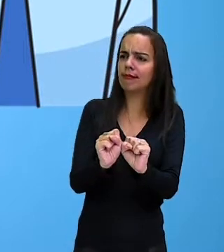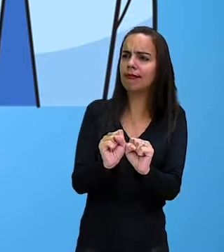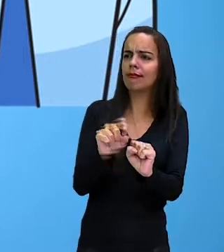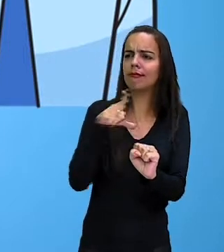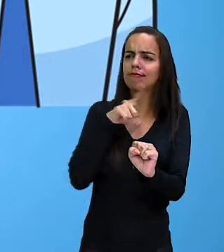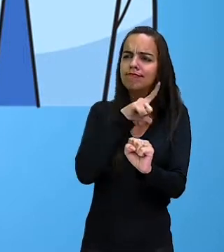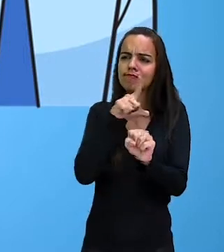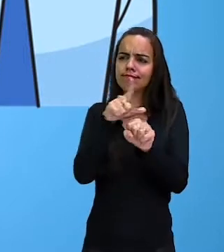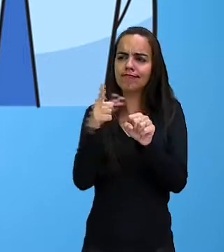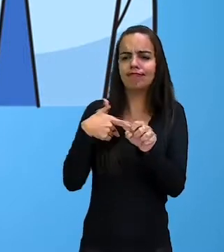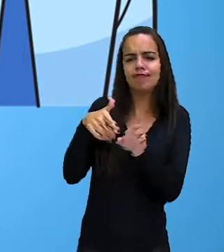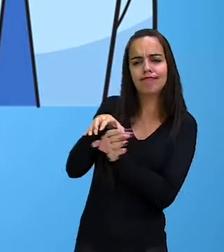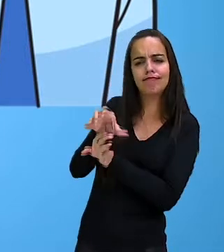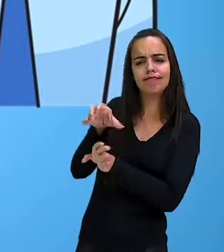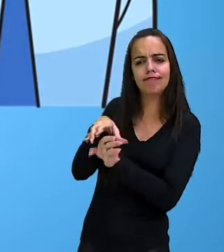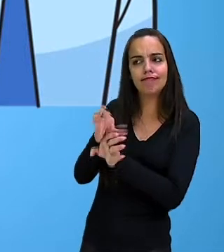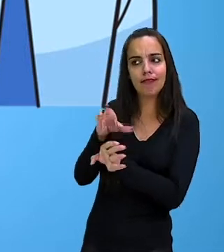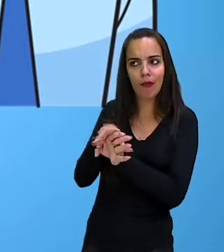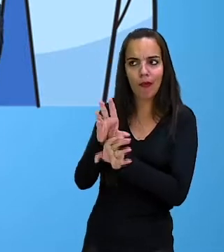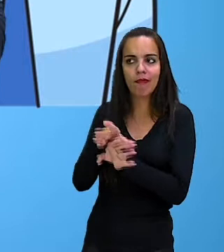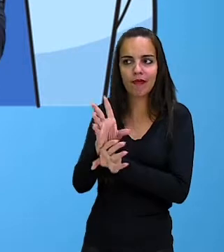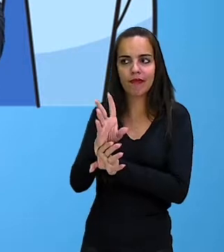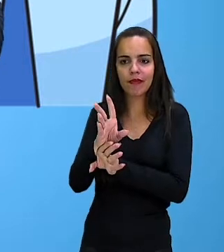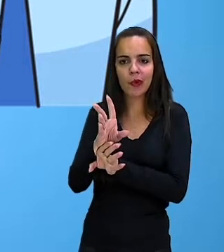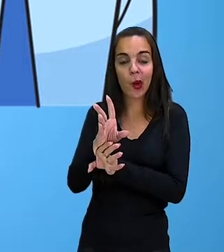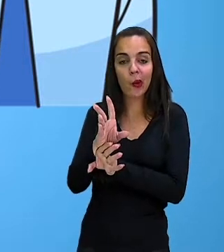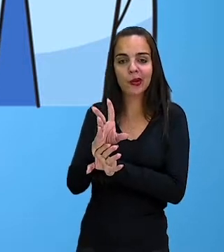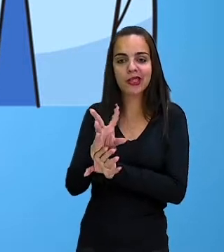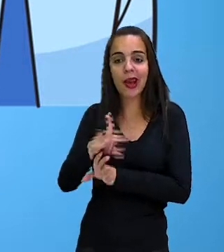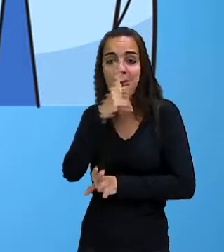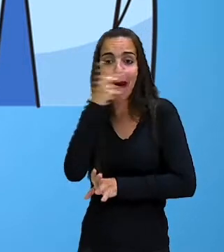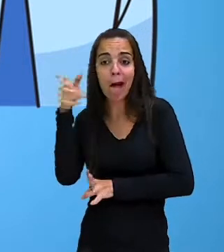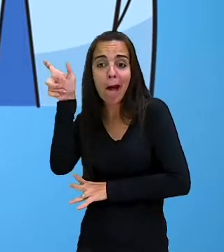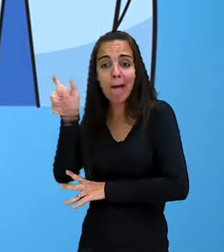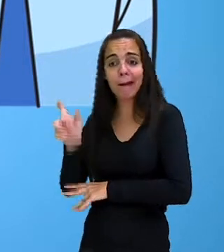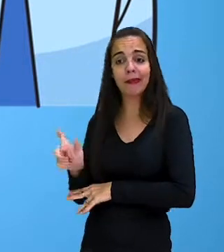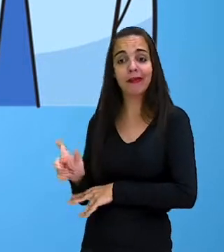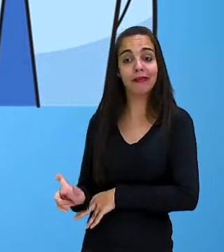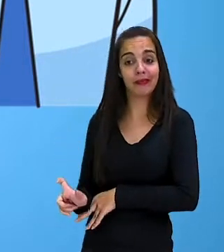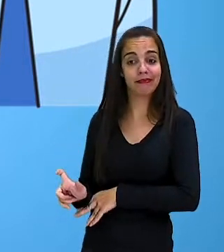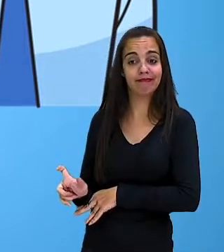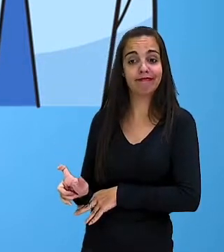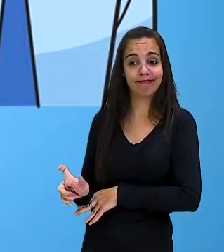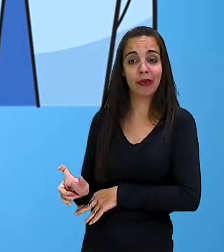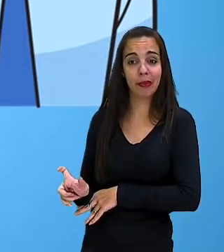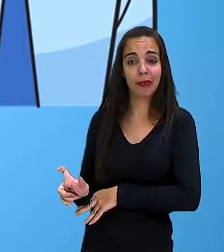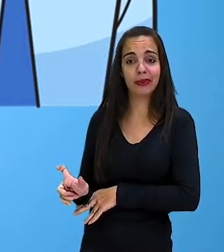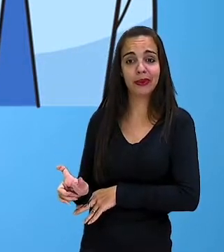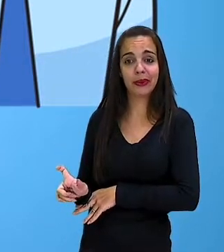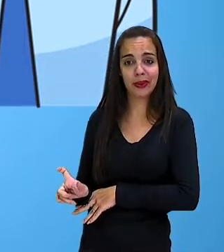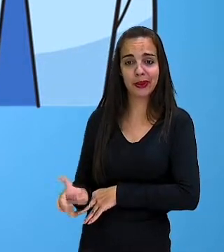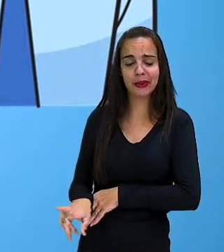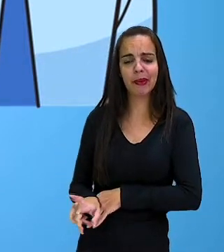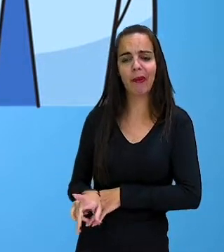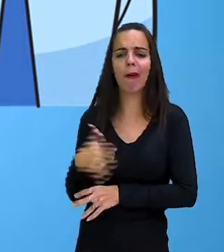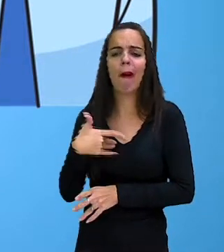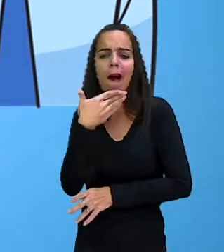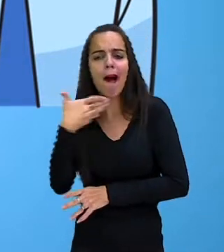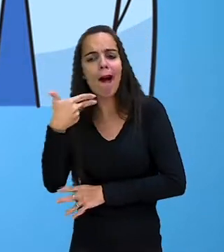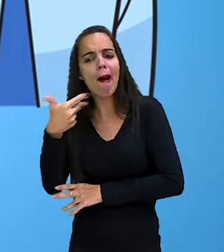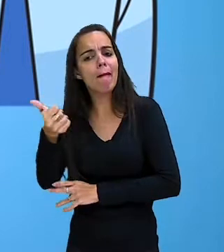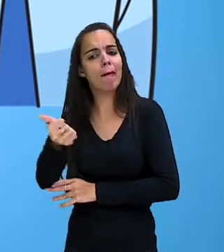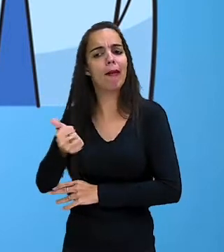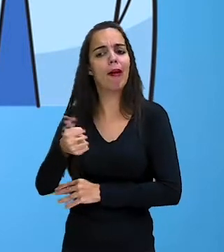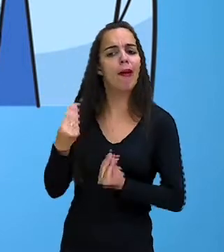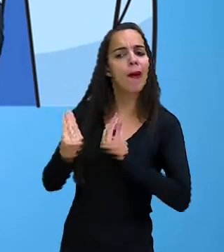um aconselhamento. No caso do have to, você está ali dizendo que é uma obrigatoriedade que